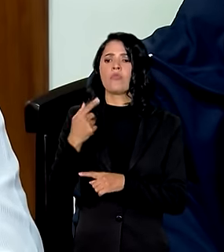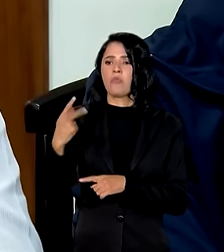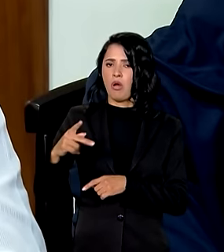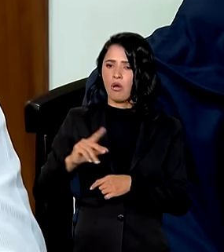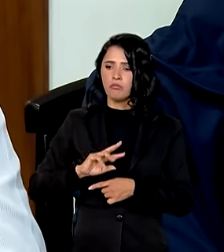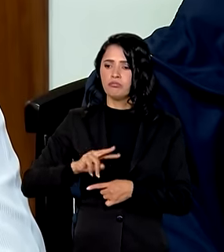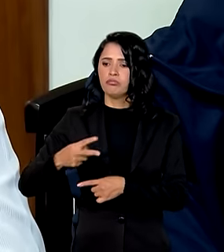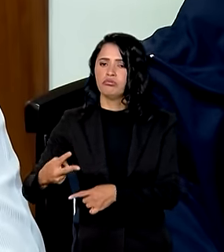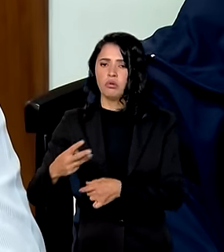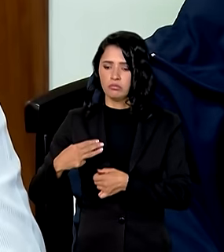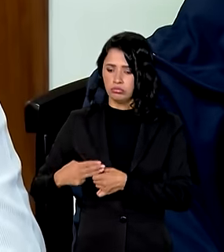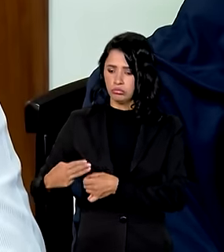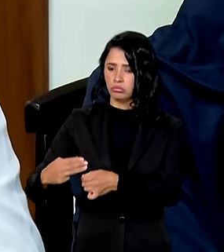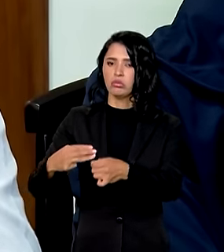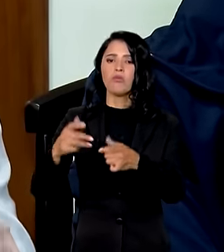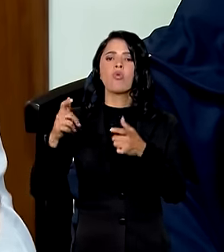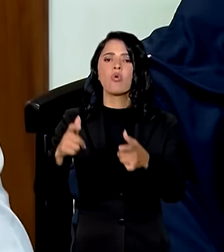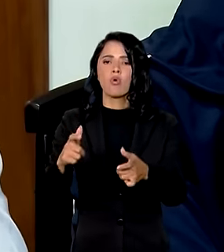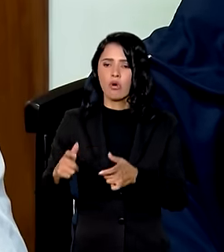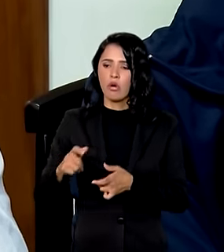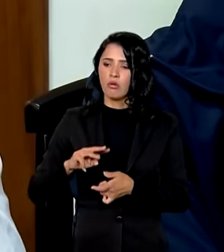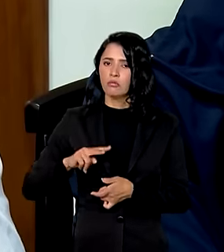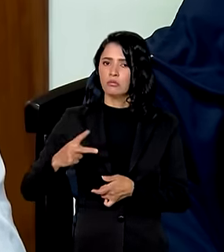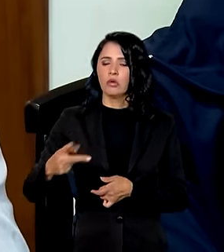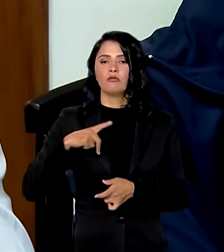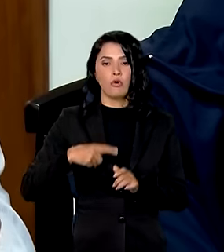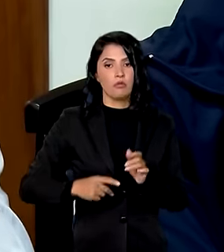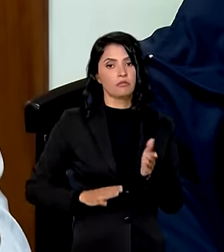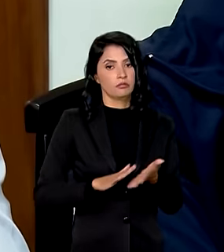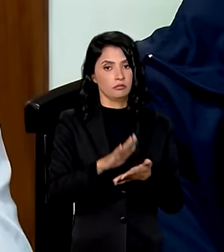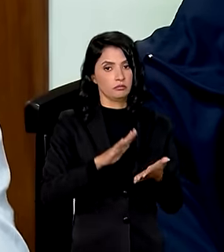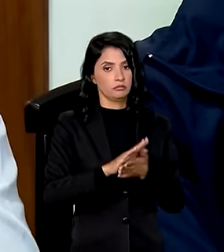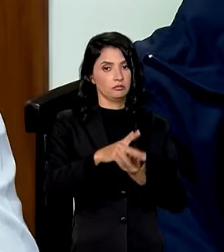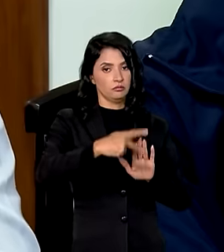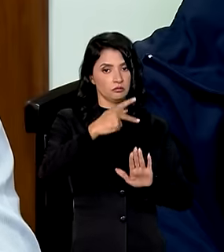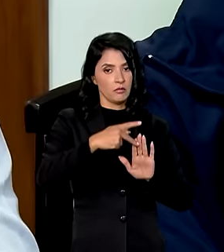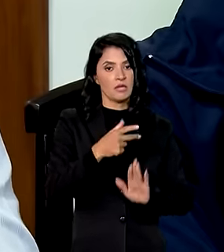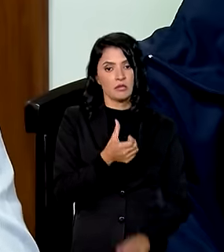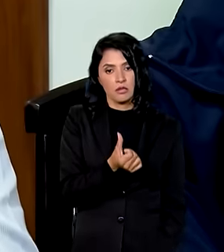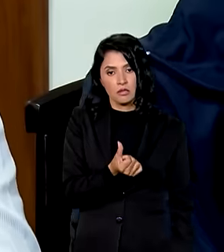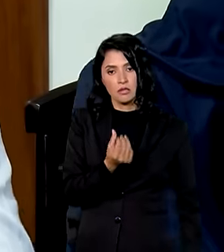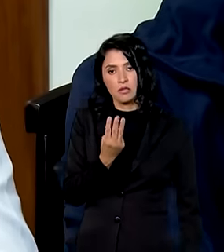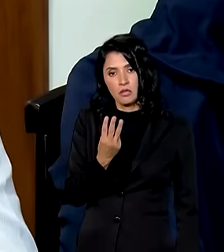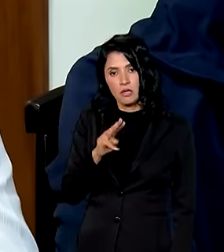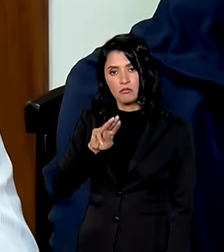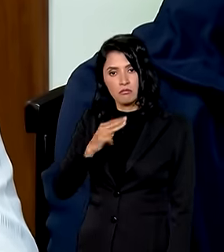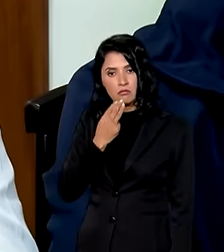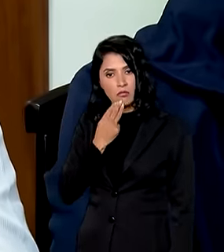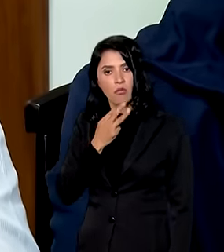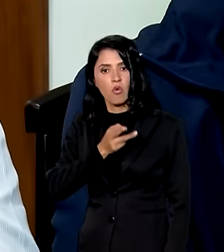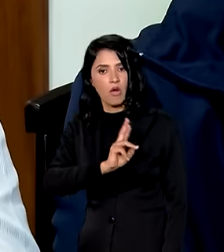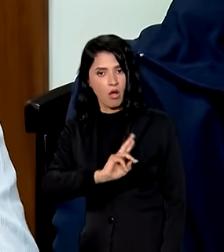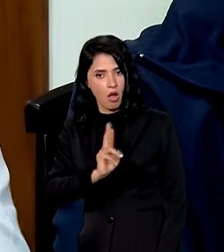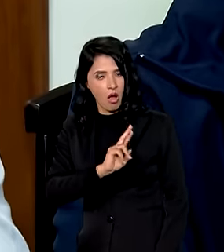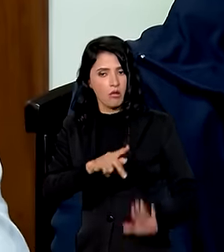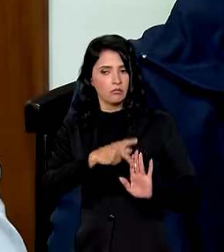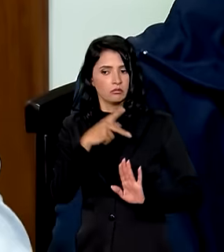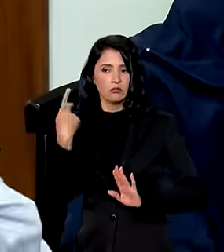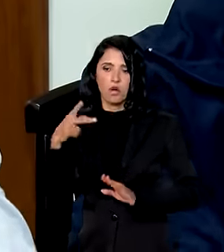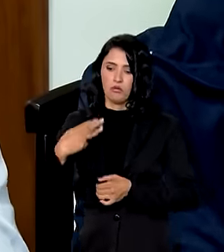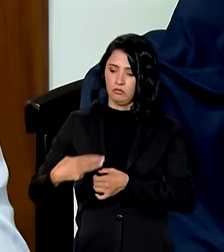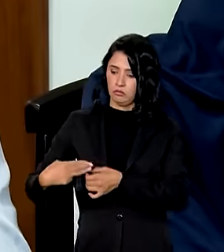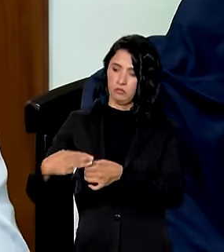municípios para as localidades então foi publicada a portaria com 63 milhões de reais para que os